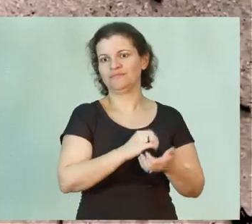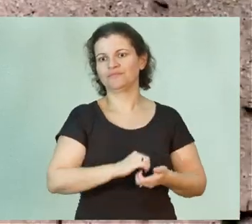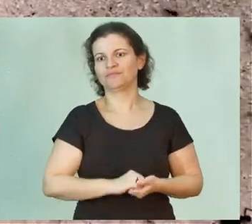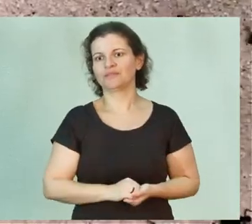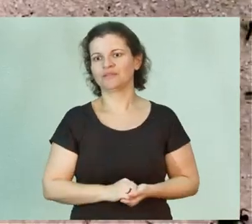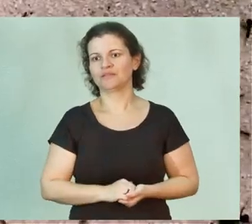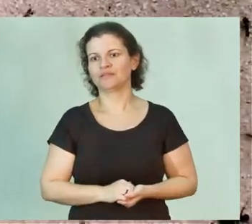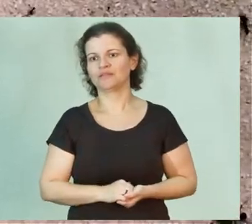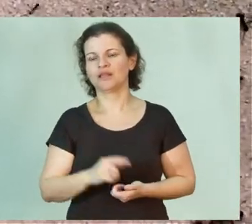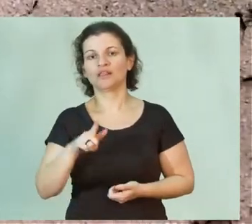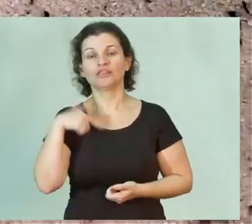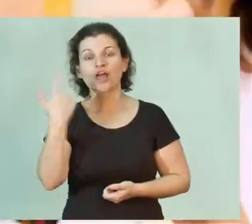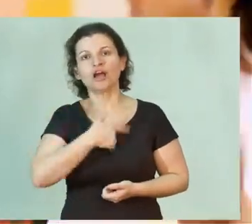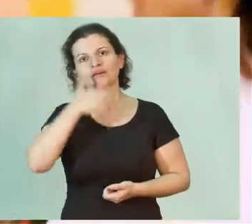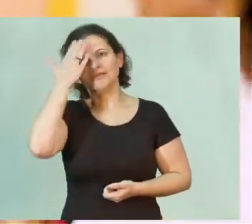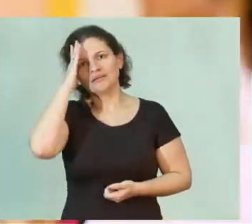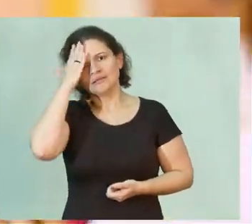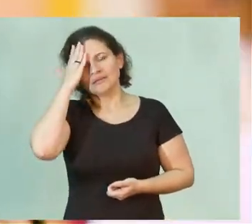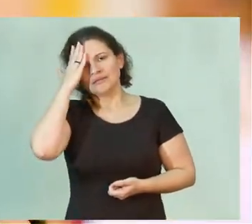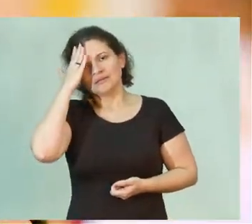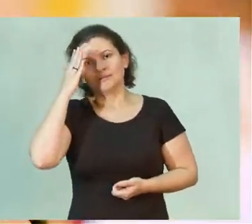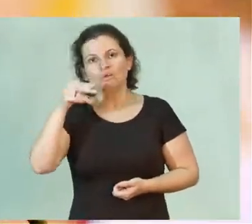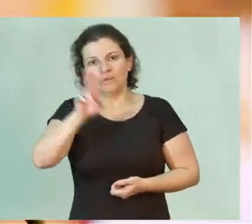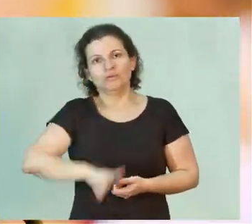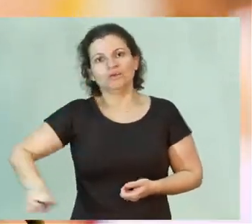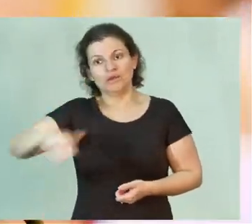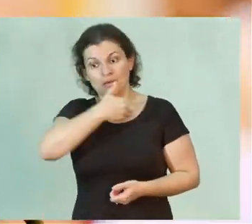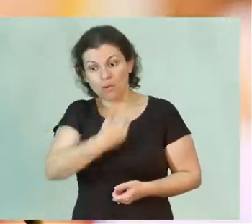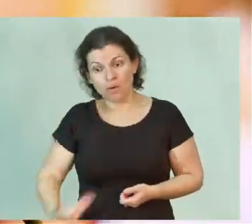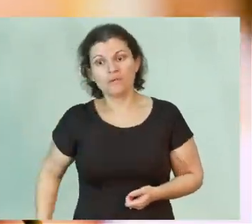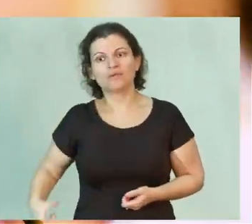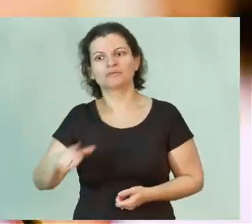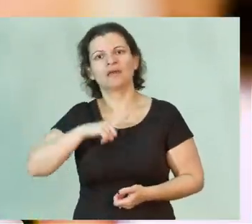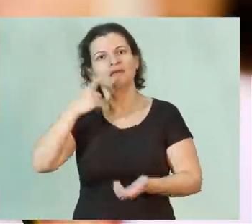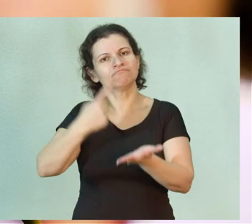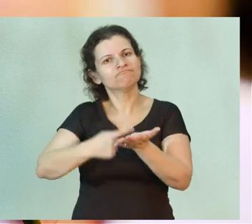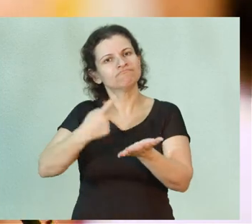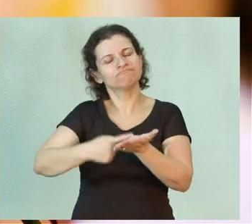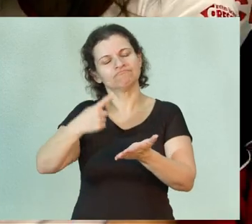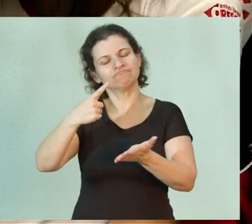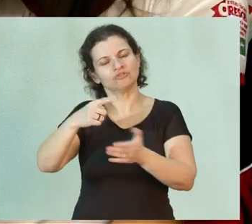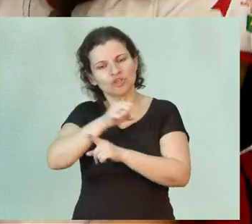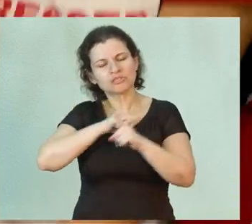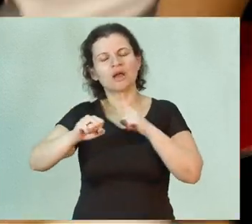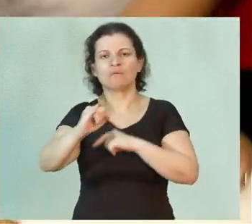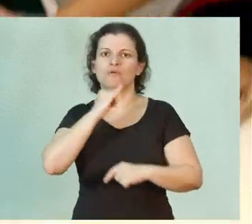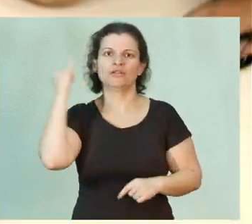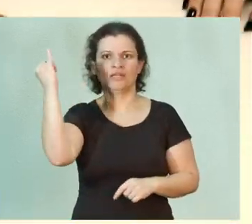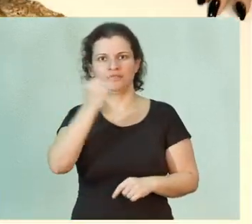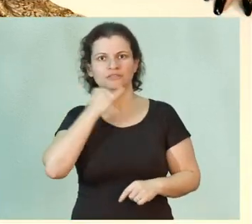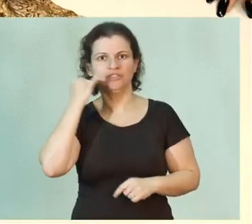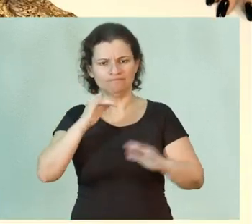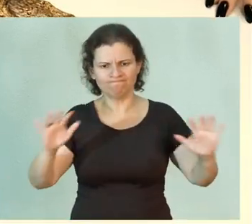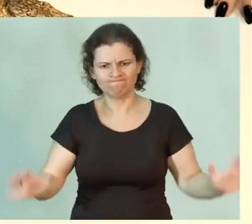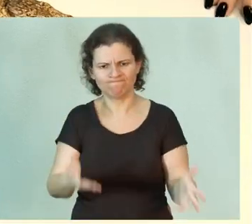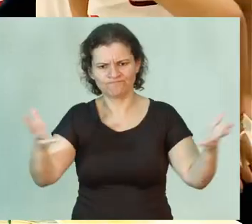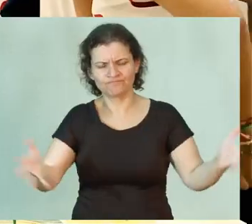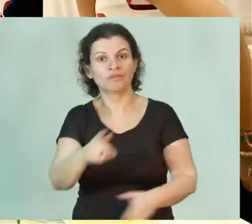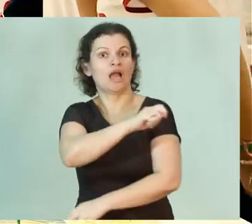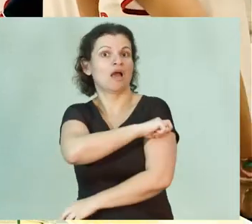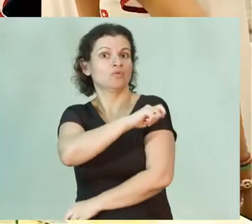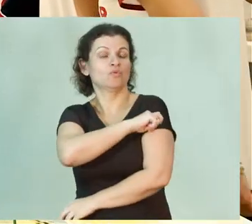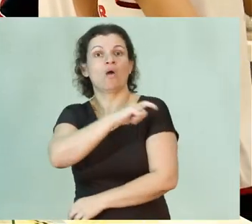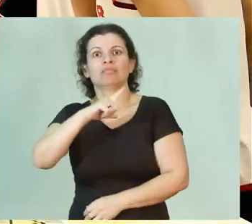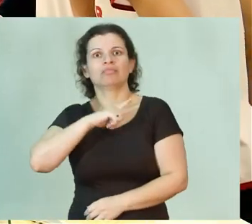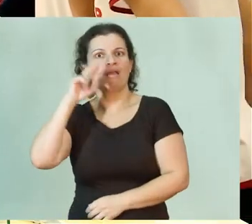Nós entendemos que a universidade pública possui um compromisso social muito importante. Estimular os nossos alunos a terem